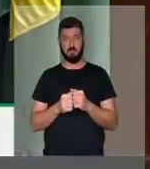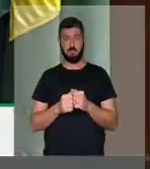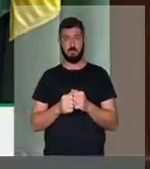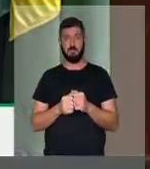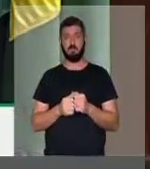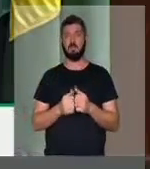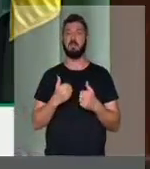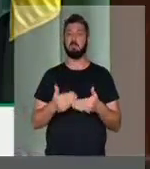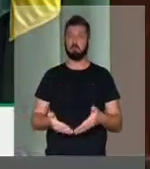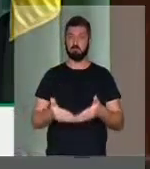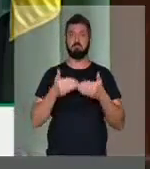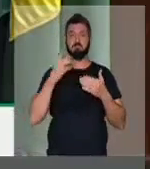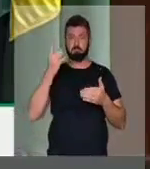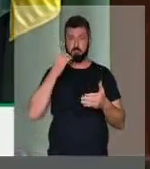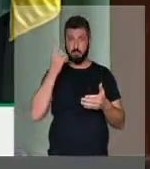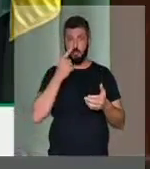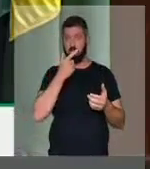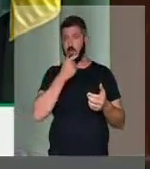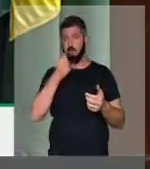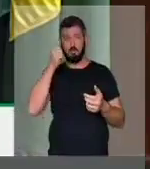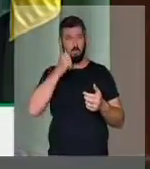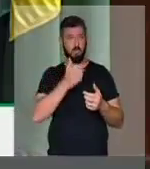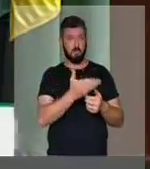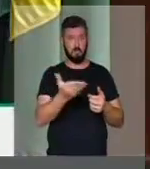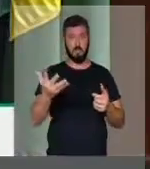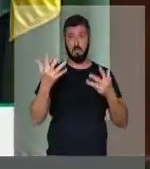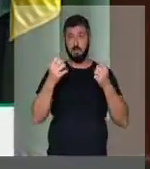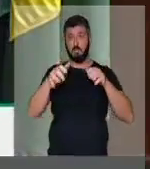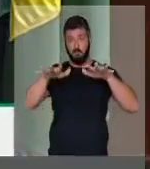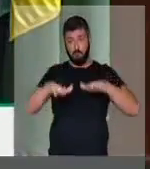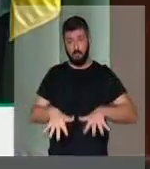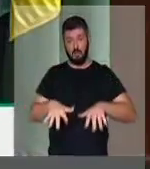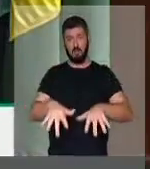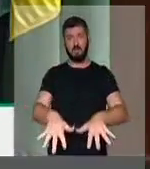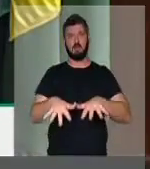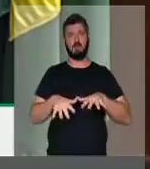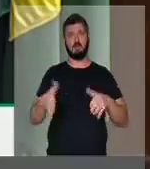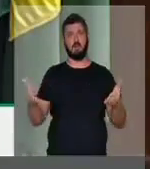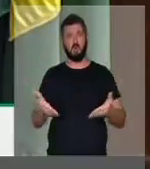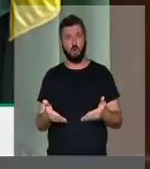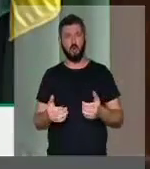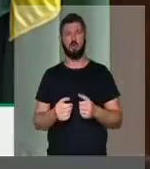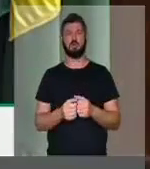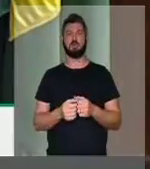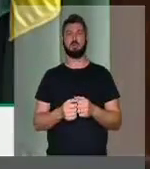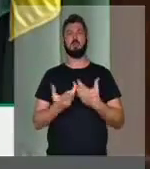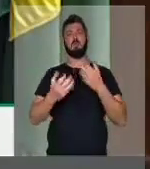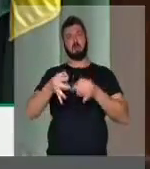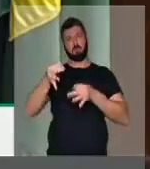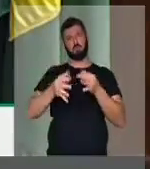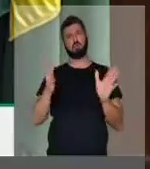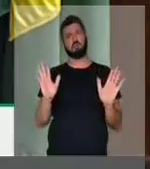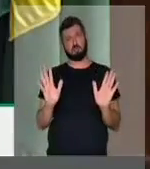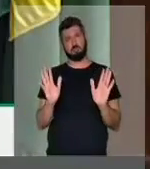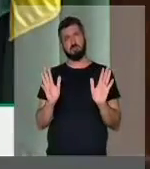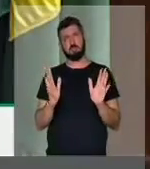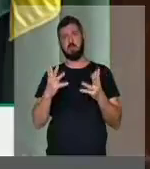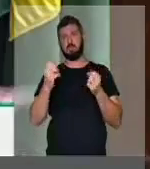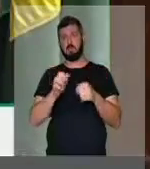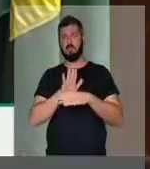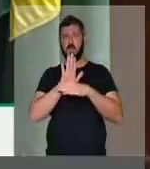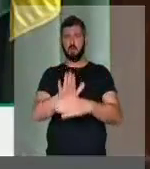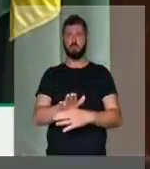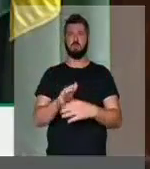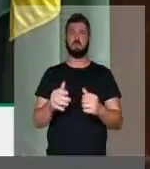eu peço aos colegas deputados e deputadas que vamos permanecer no plenário hoje. Vamos fazer justiça, vamos